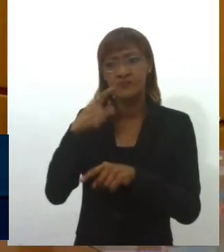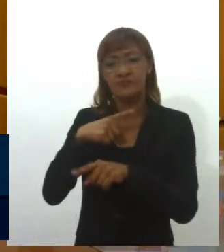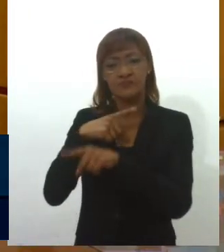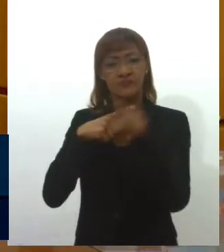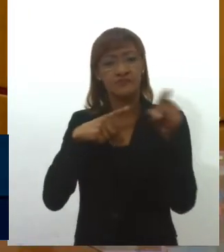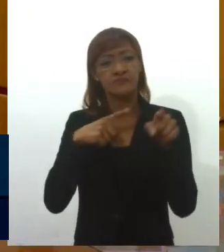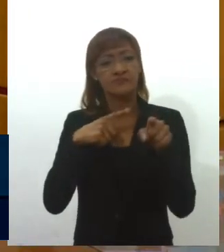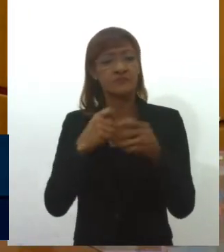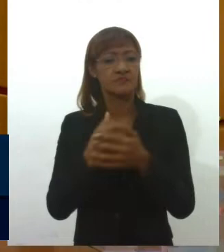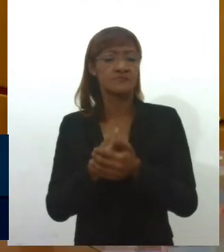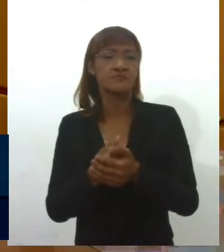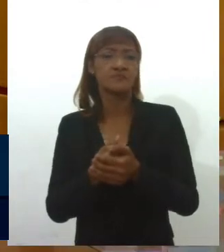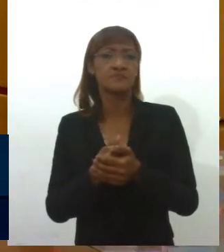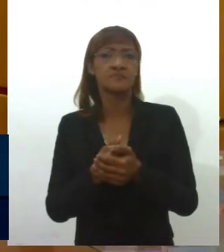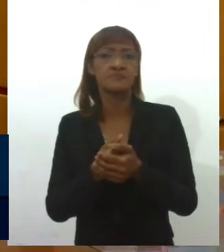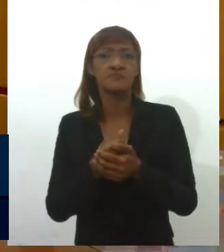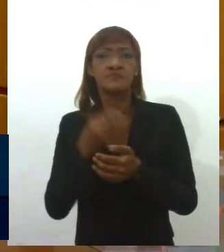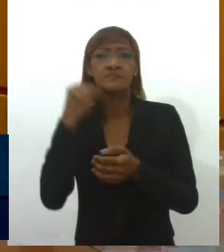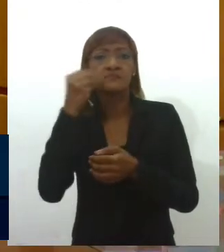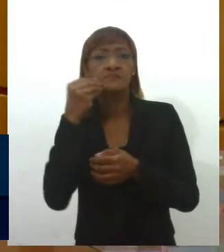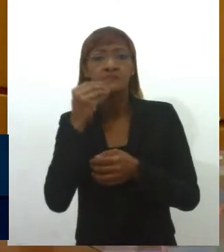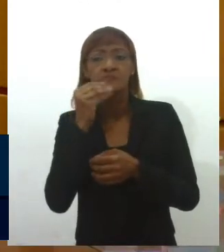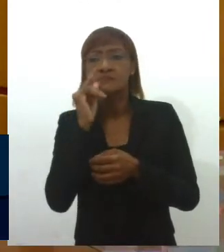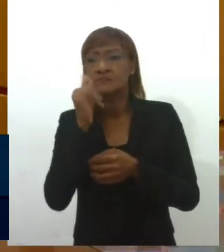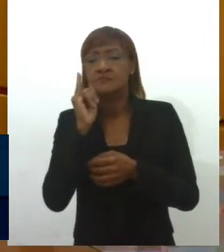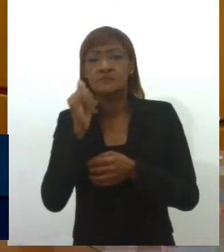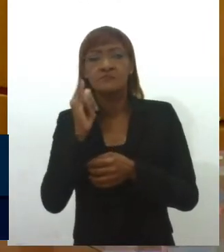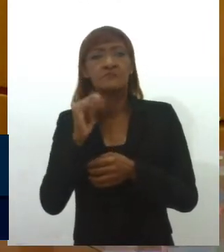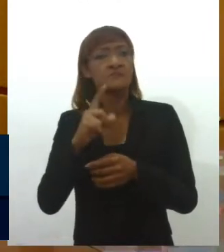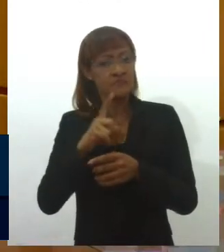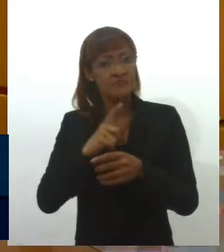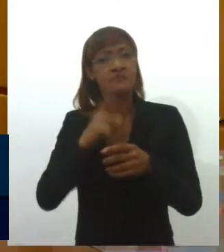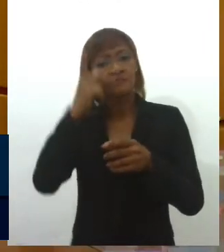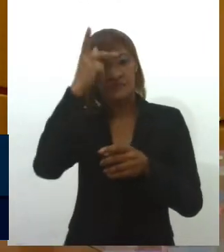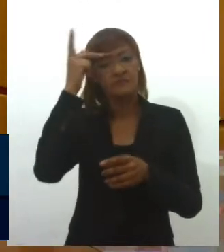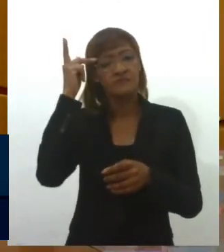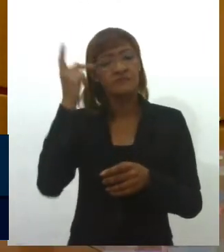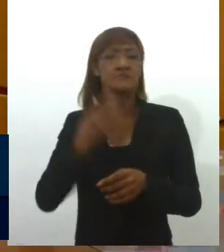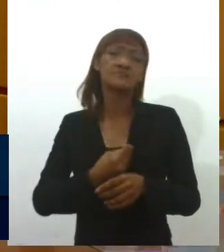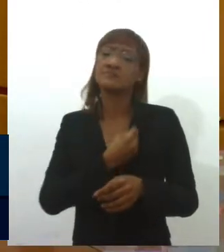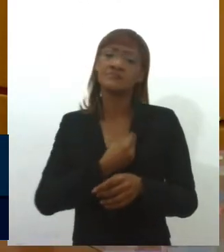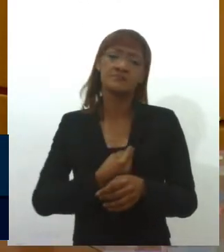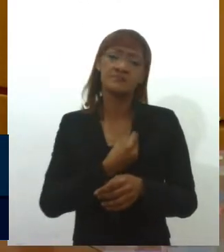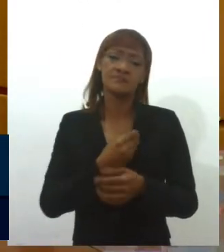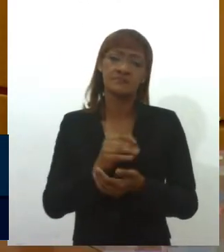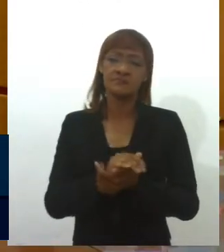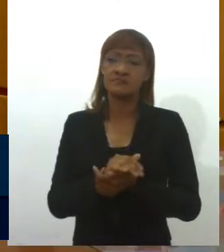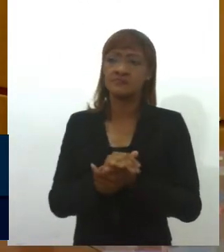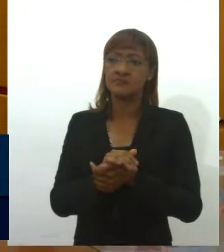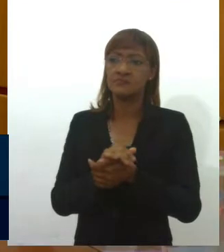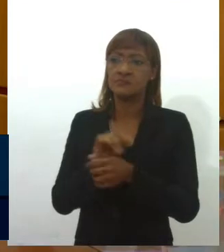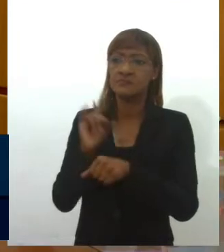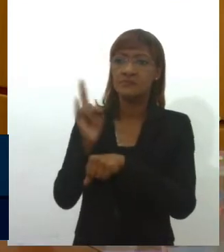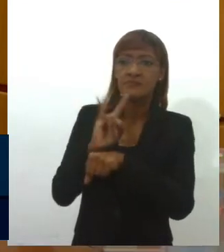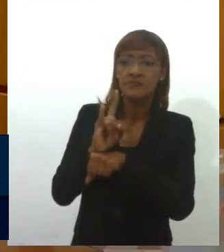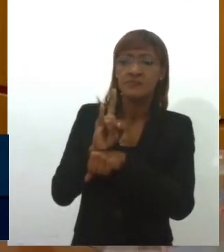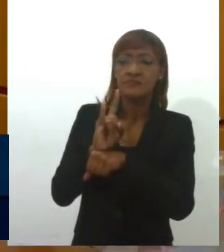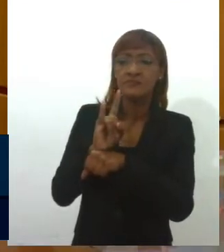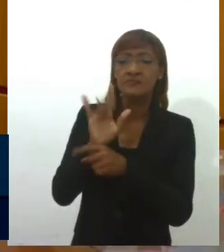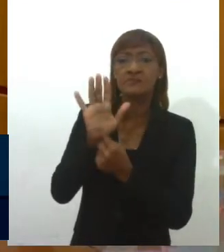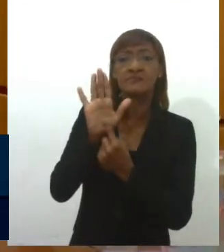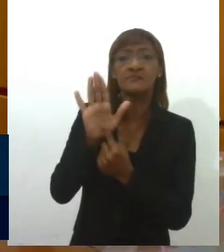precisam ouvir depoimentos de quem vê isso. Ainda tem gente viva. Tem documentários que mostram o depoimento de pessoas vivas. Tem